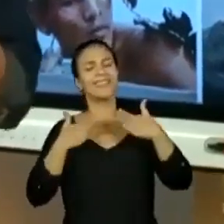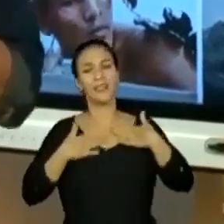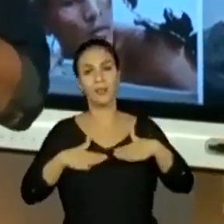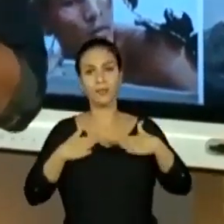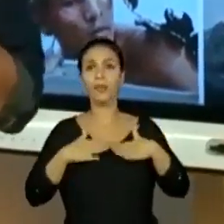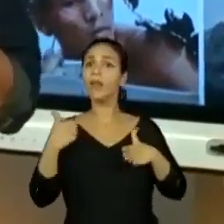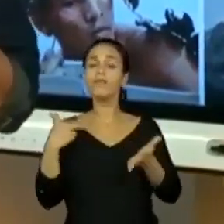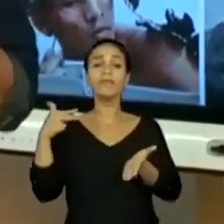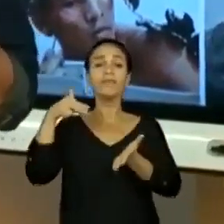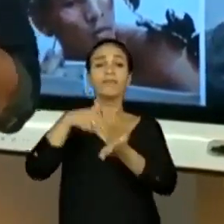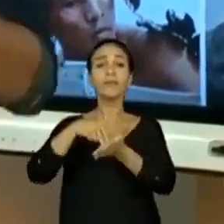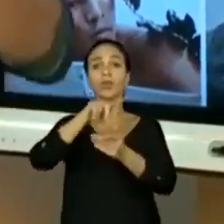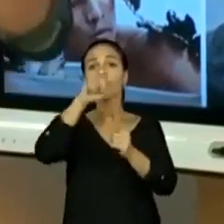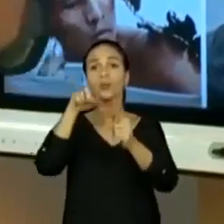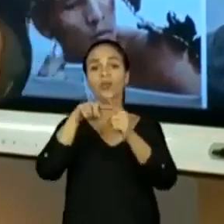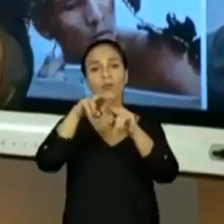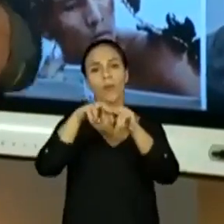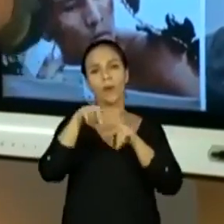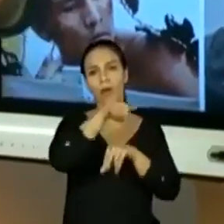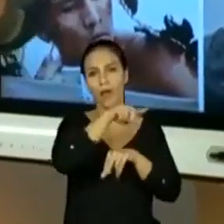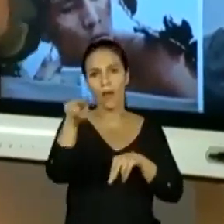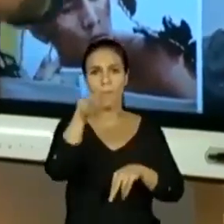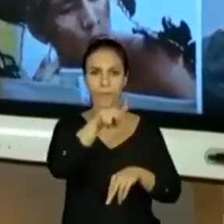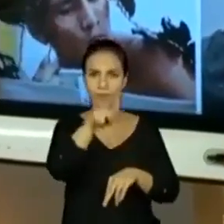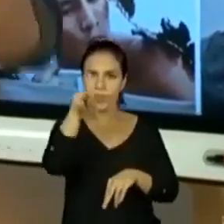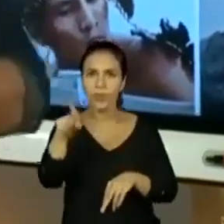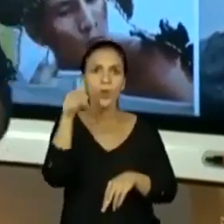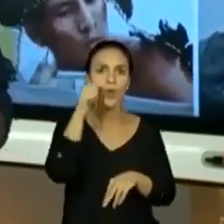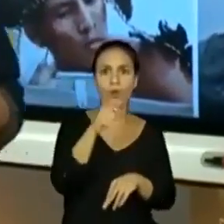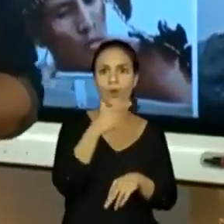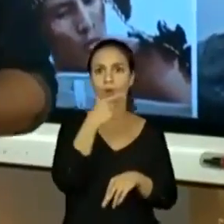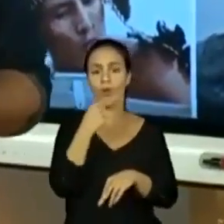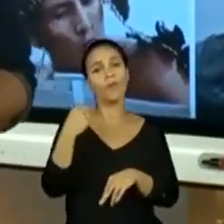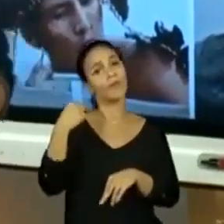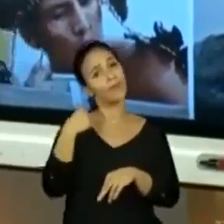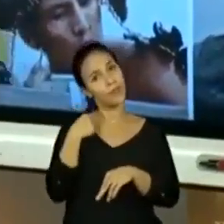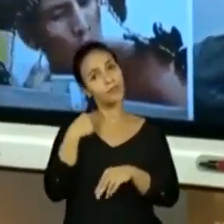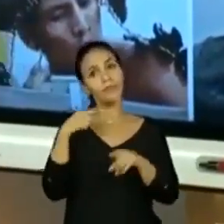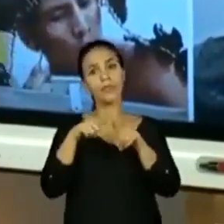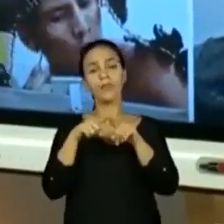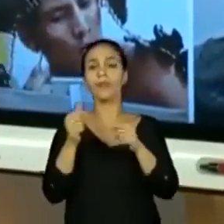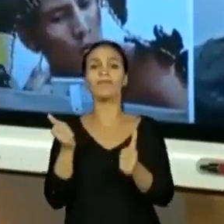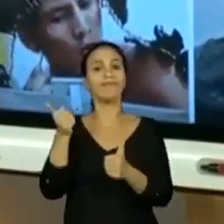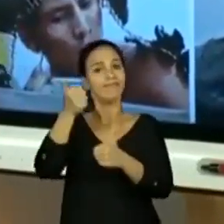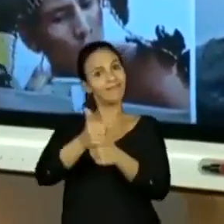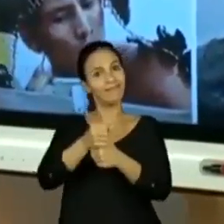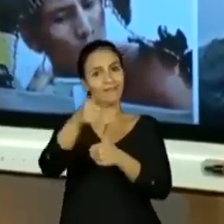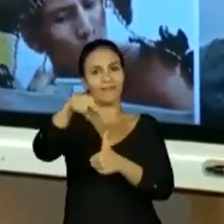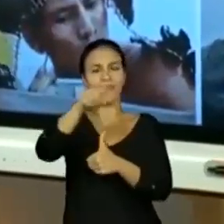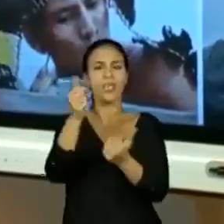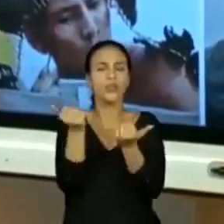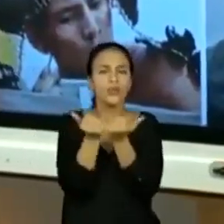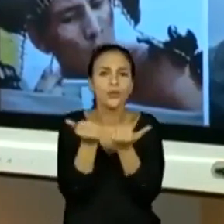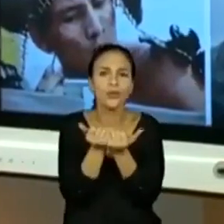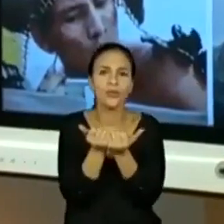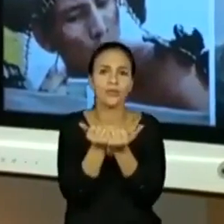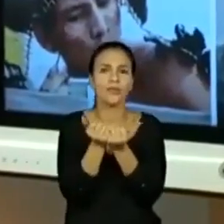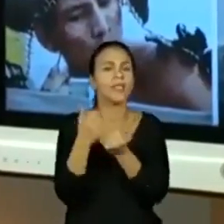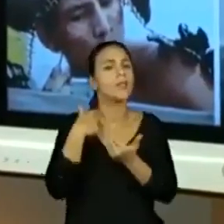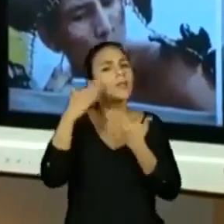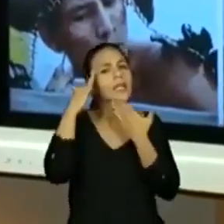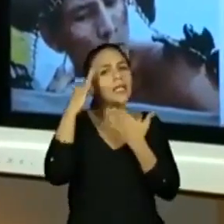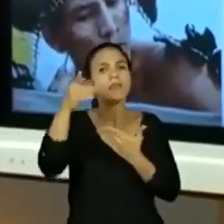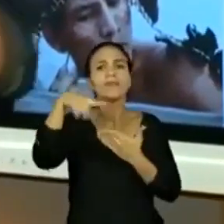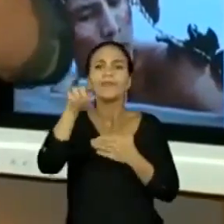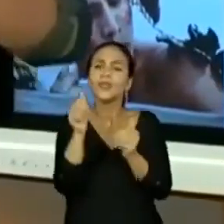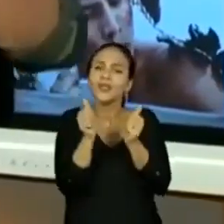Eu estou aqui por vocês. Professores e professoras, eu estou aqui também por vocês. Eu agradeço demais a